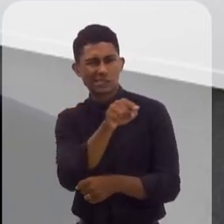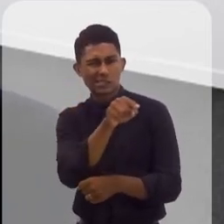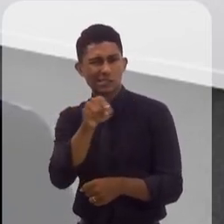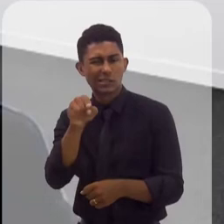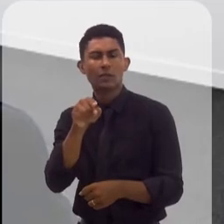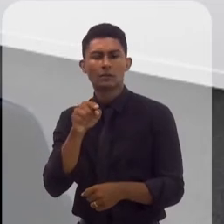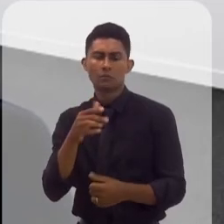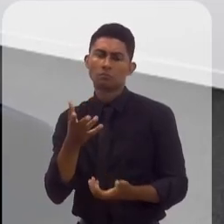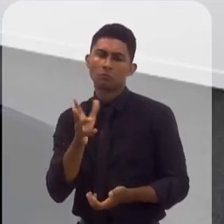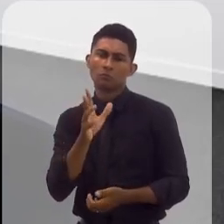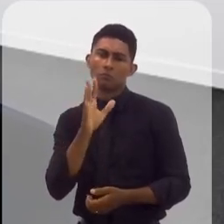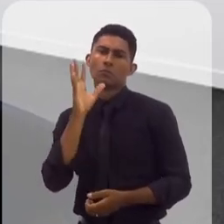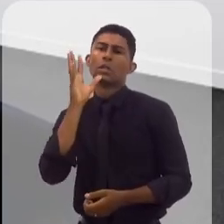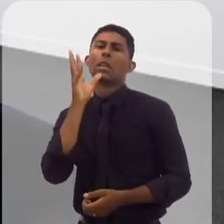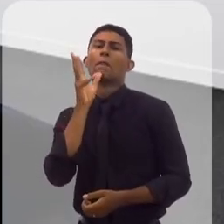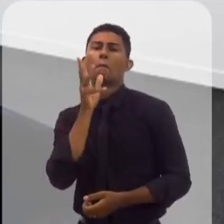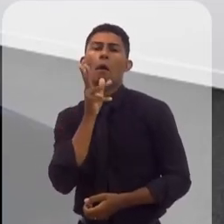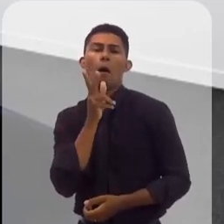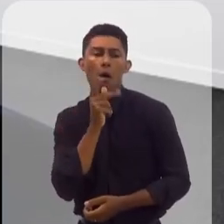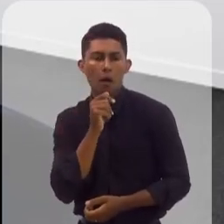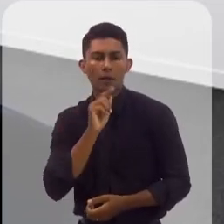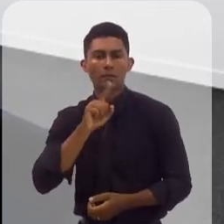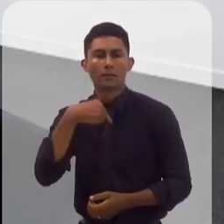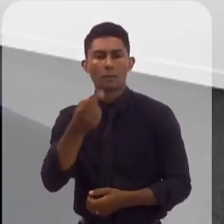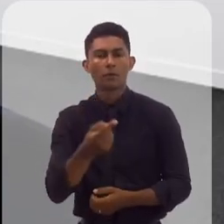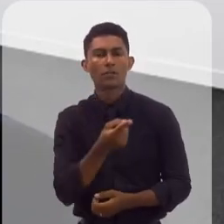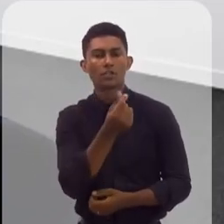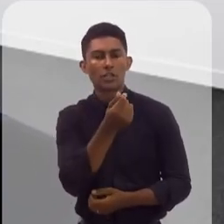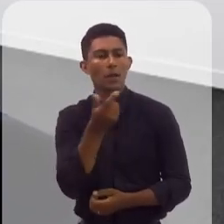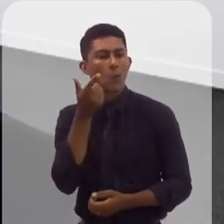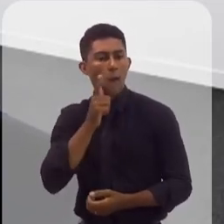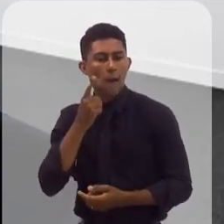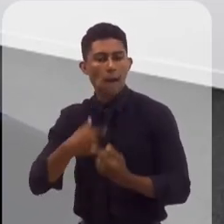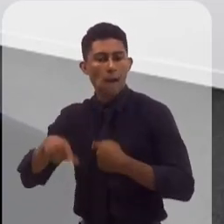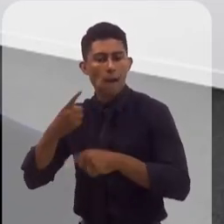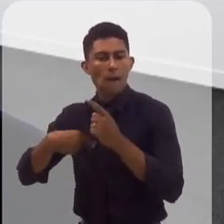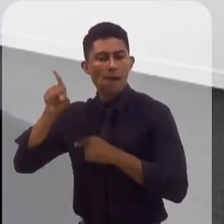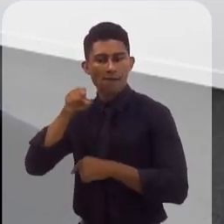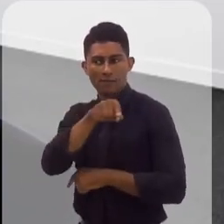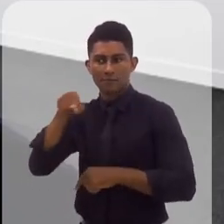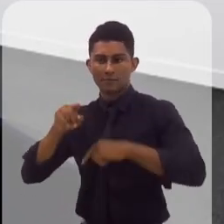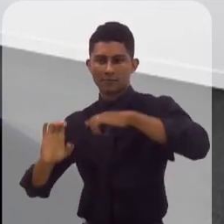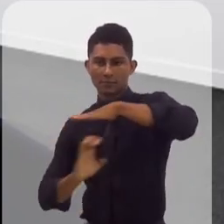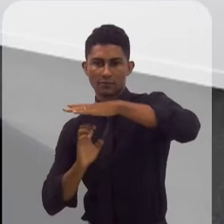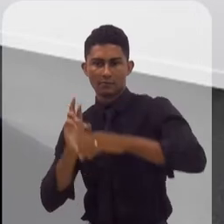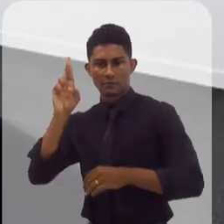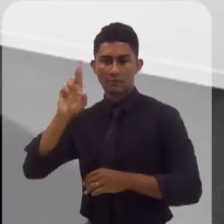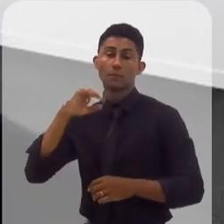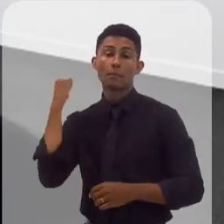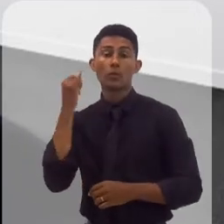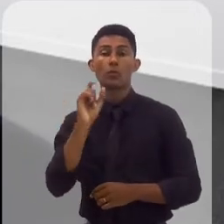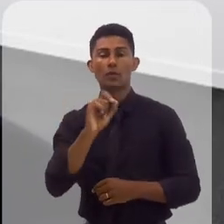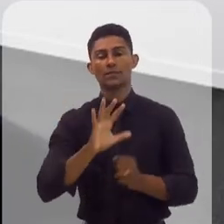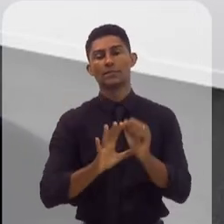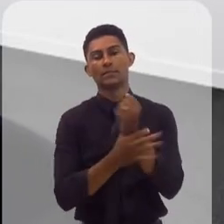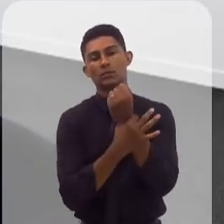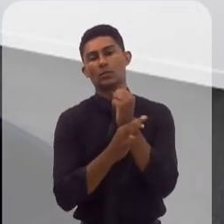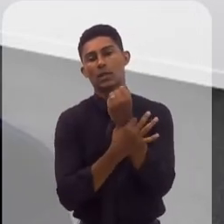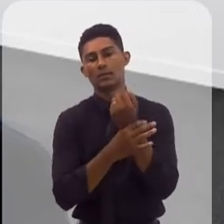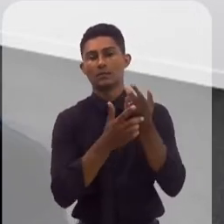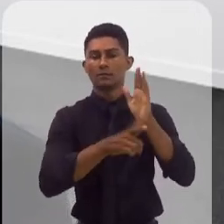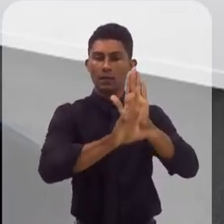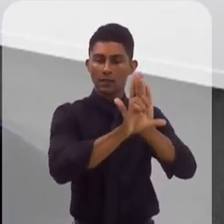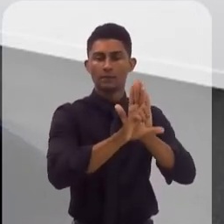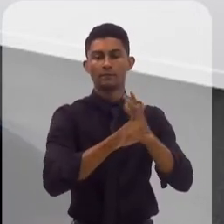pesado e que leva tempo para retornar. Então, a segurança é importante. E aí entra a importância também do papel